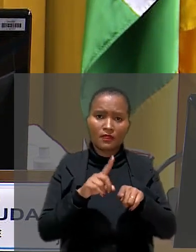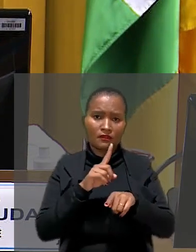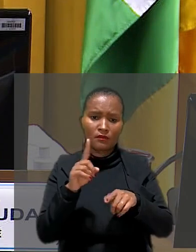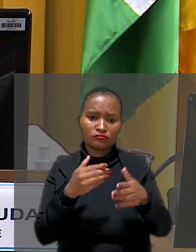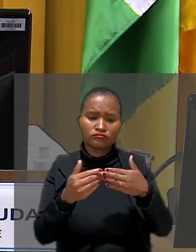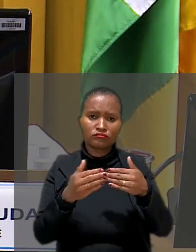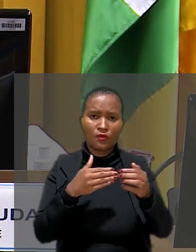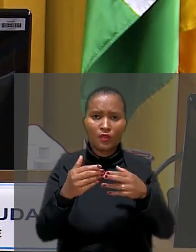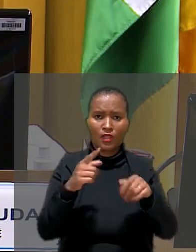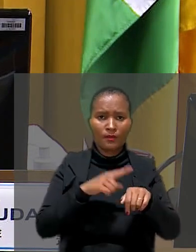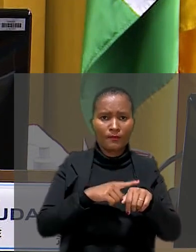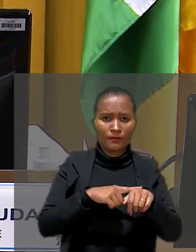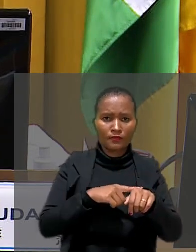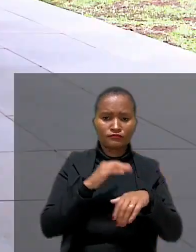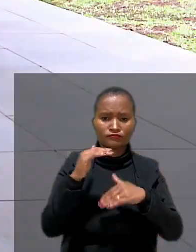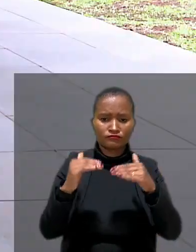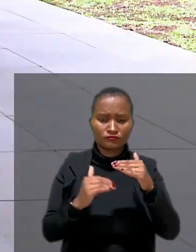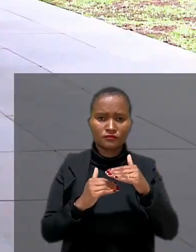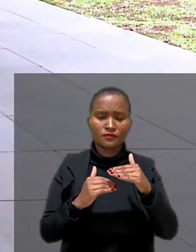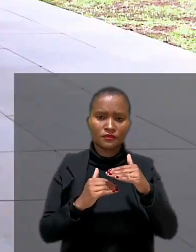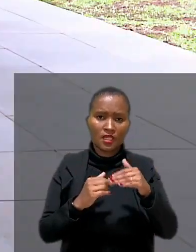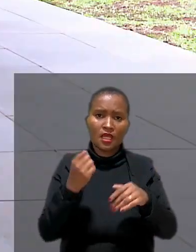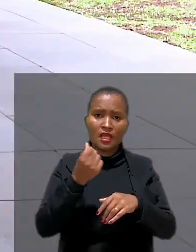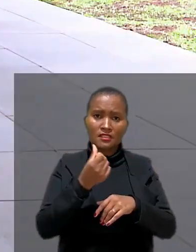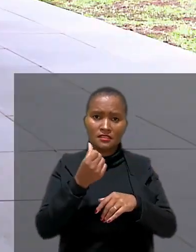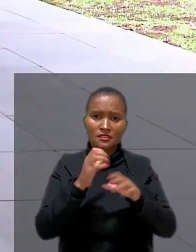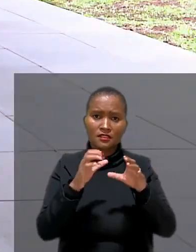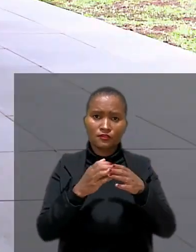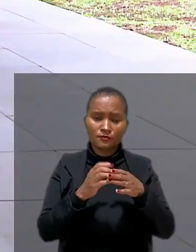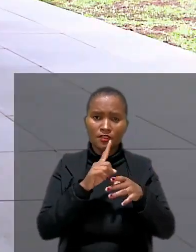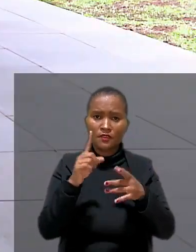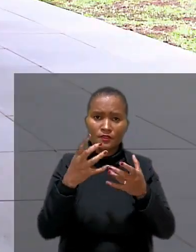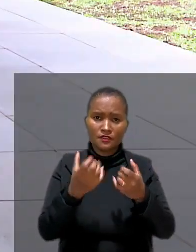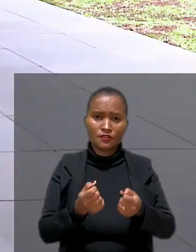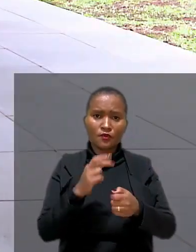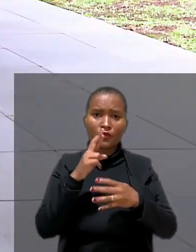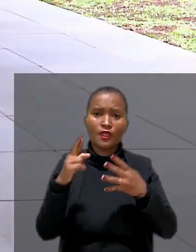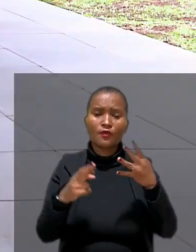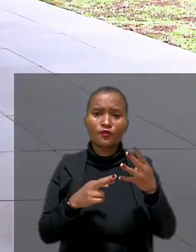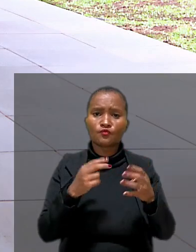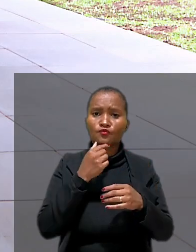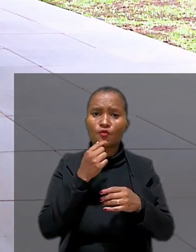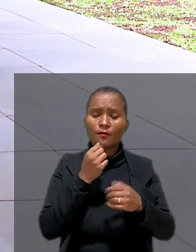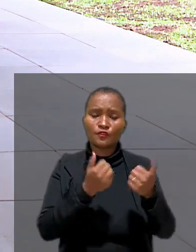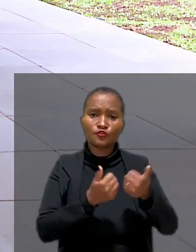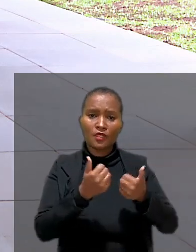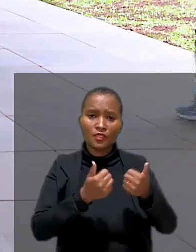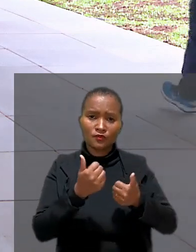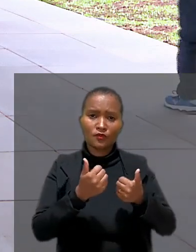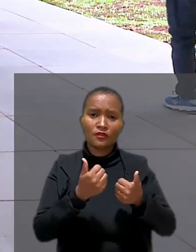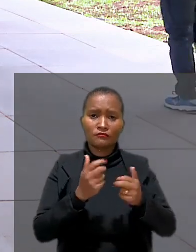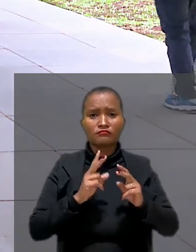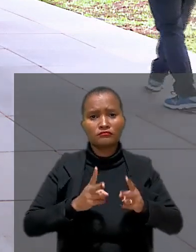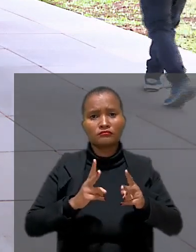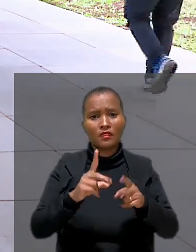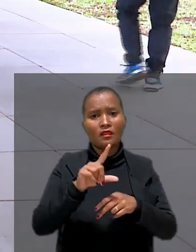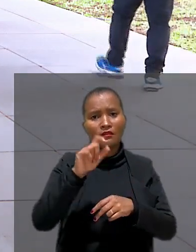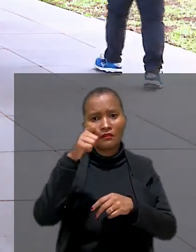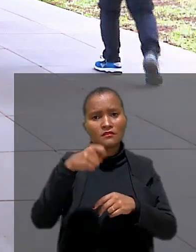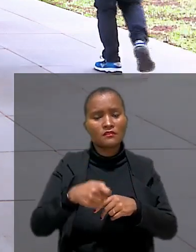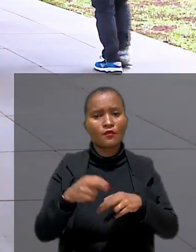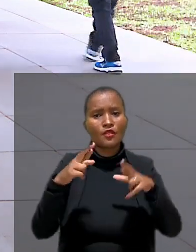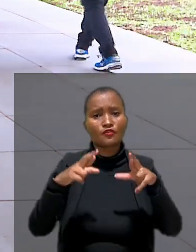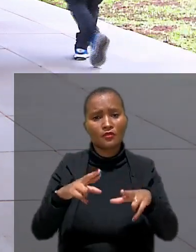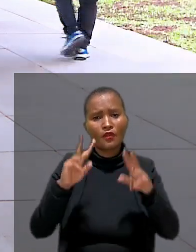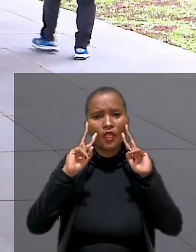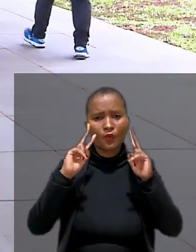-eventualidade e subordinação. De maneira unânime, a Sexta Turma negou o exame do recurso do jogador. Dessa forma, ficou